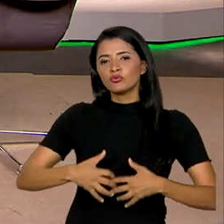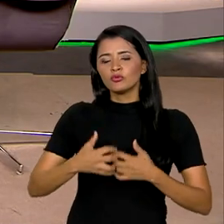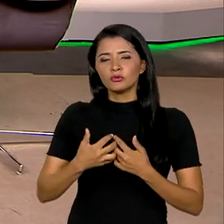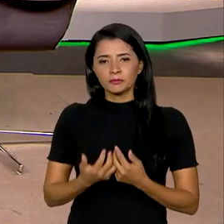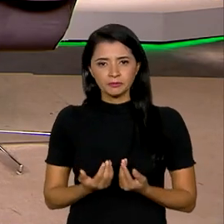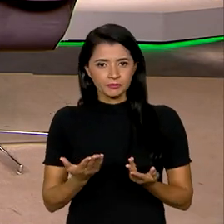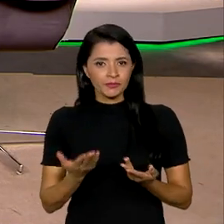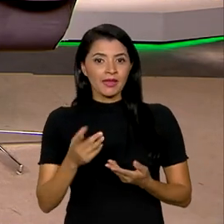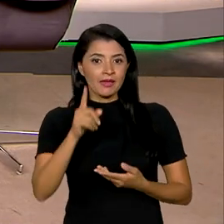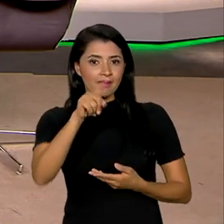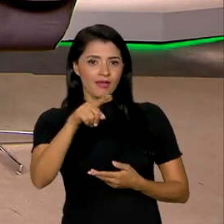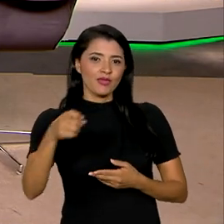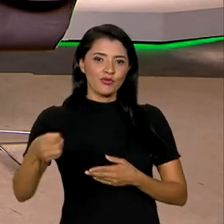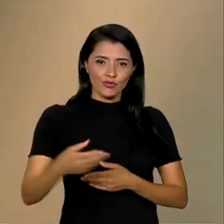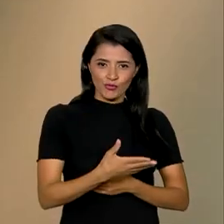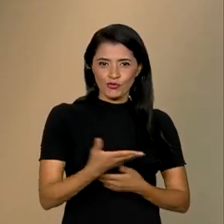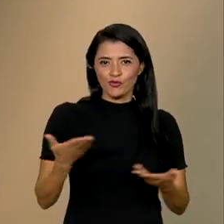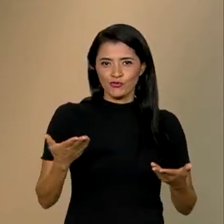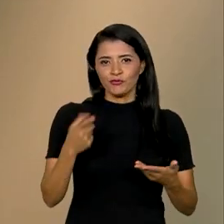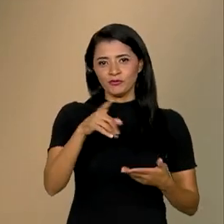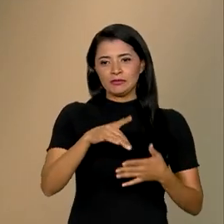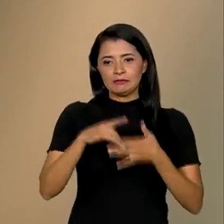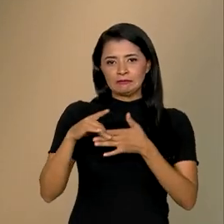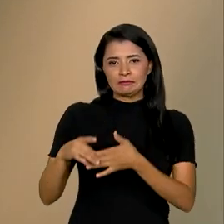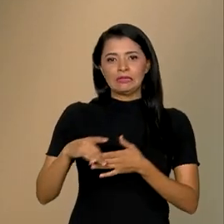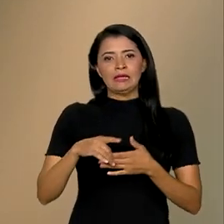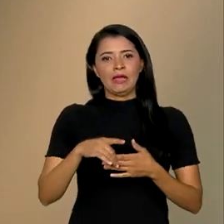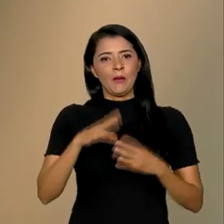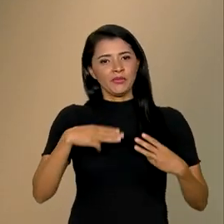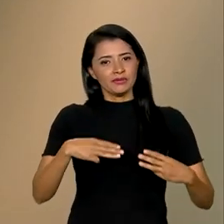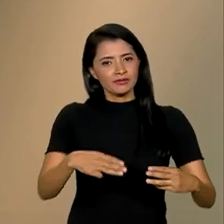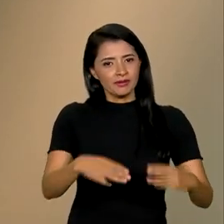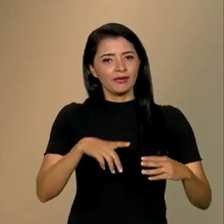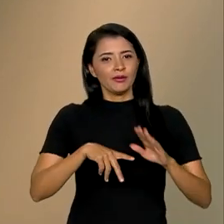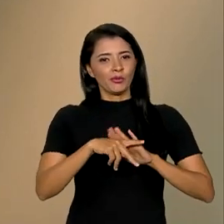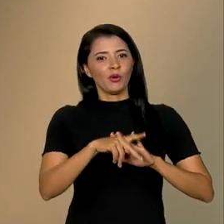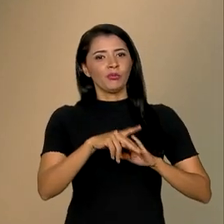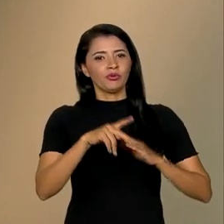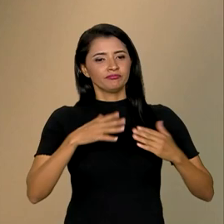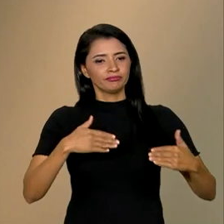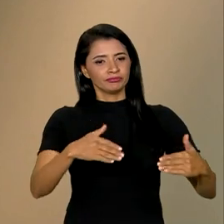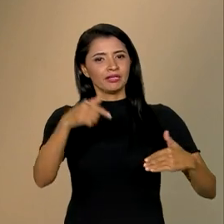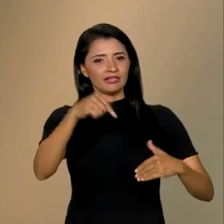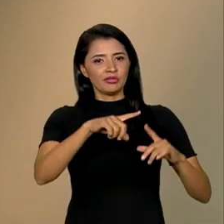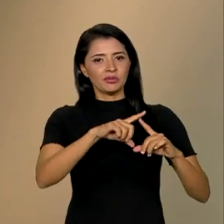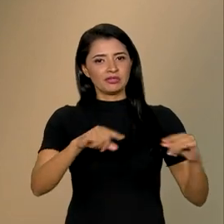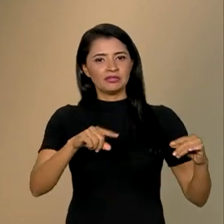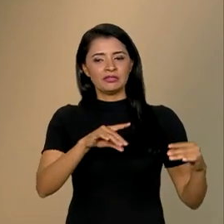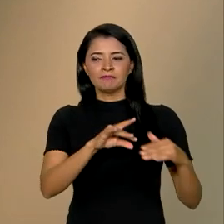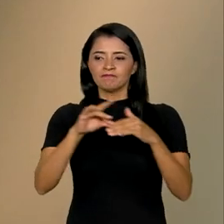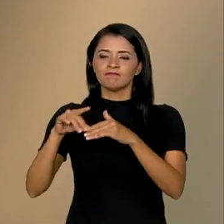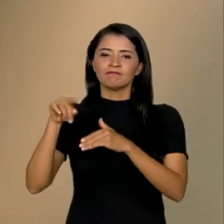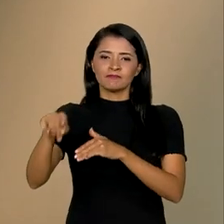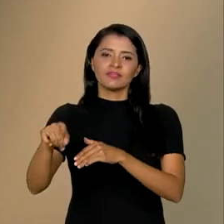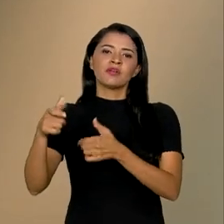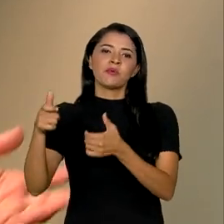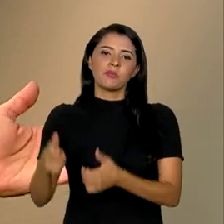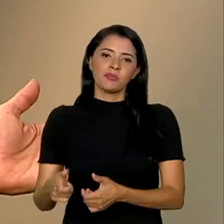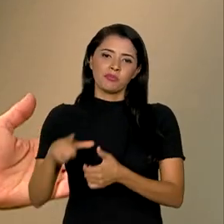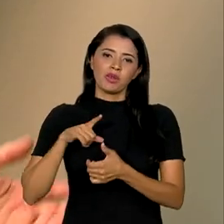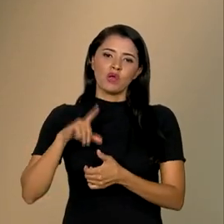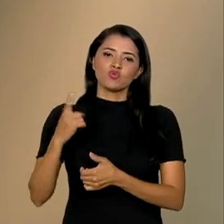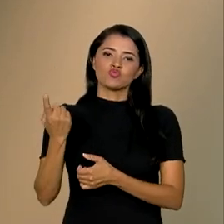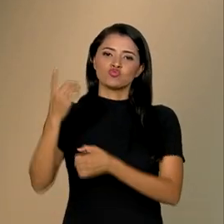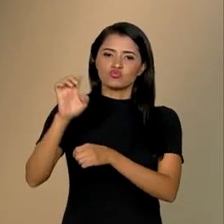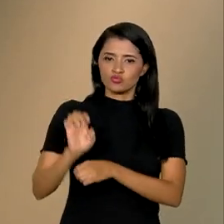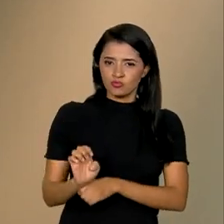coisa nova, né? Você leva todos os ministérios da Esplanada, aqui de Brasília, para a unidade da federação, como nós